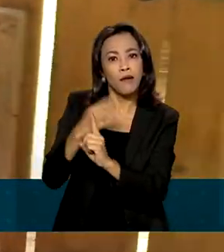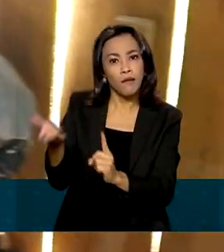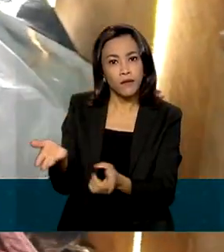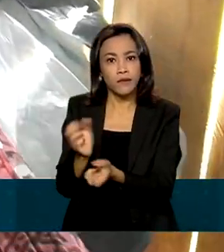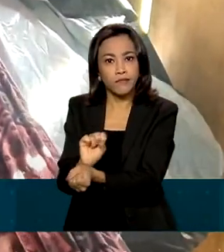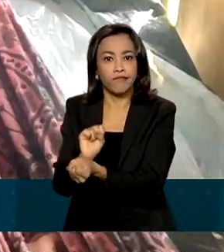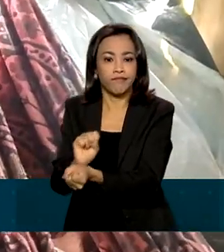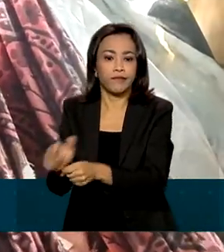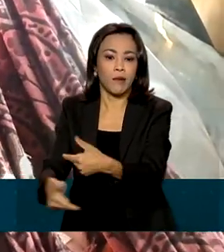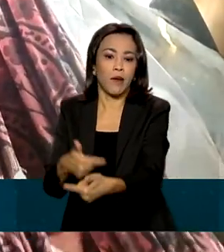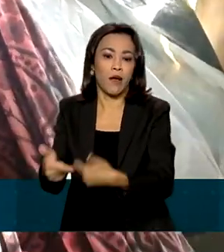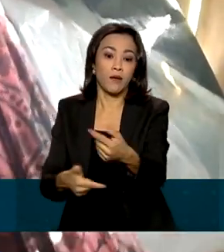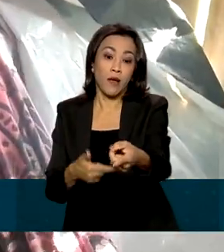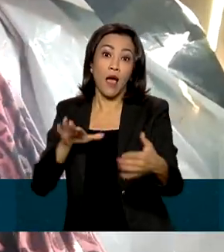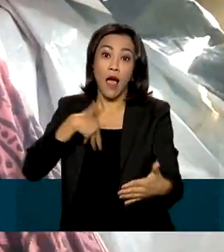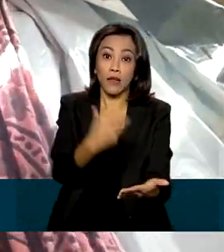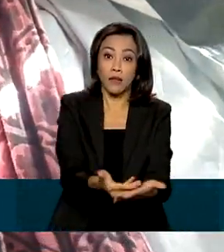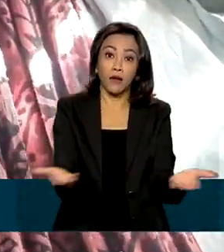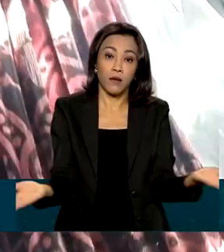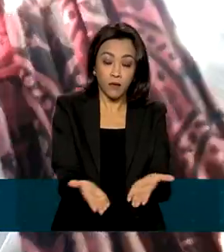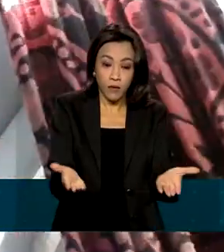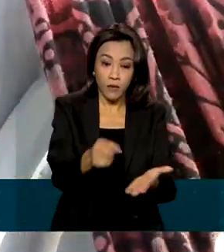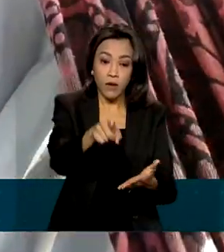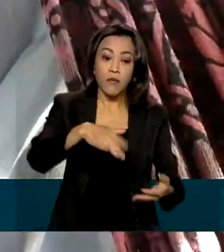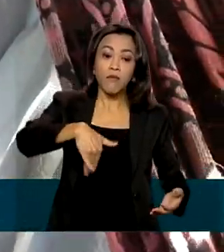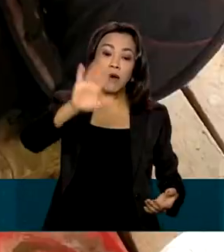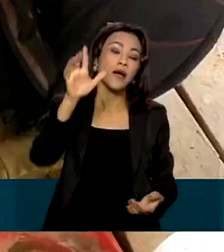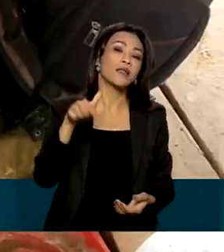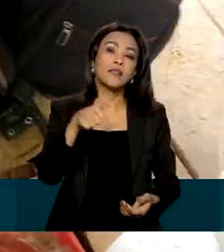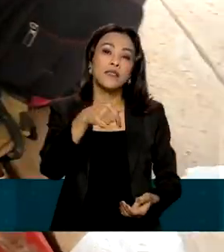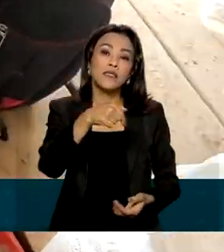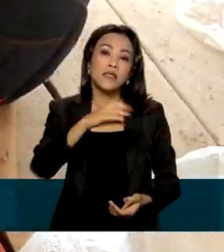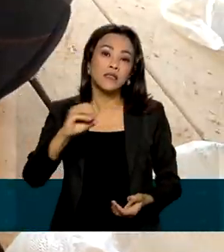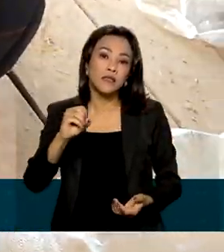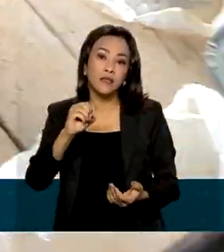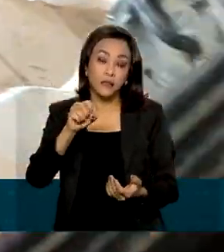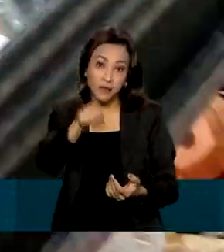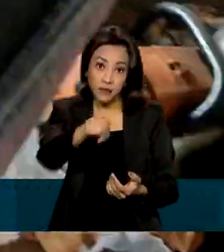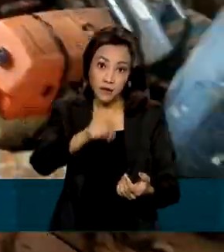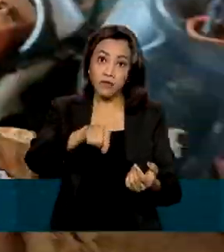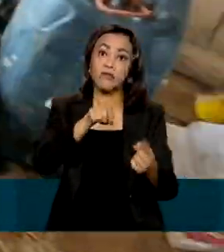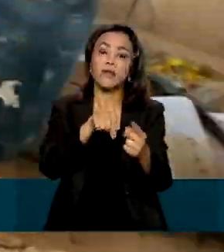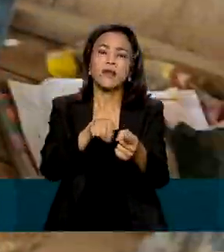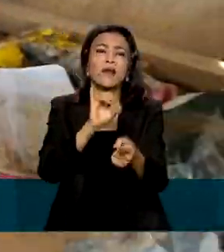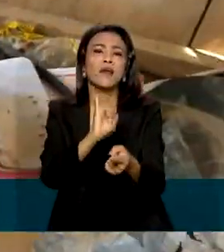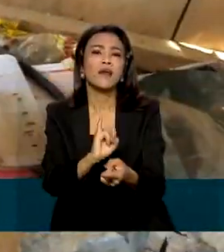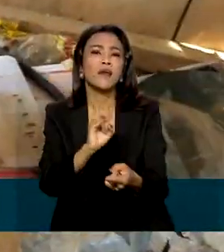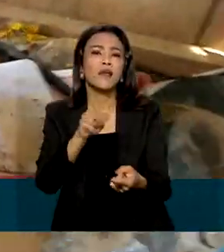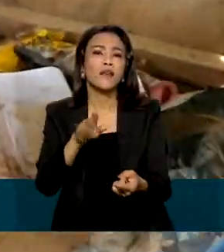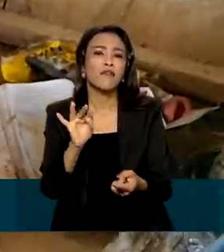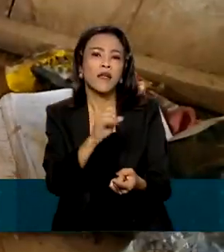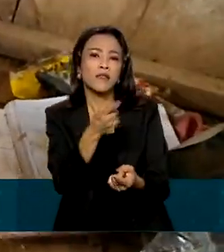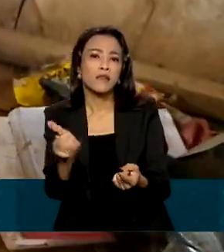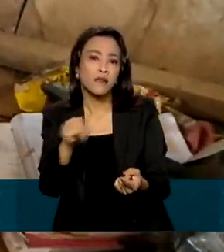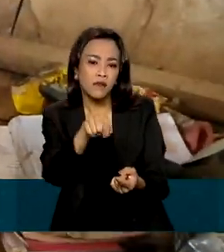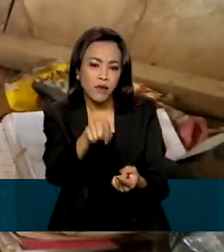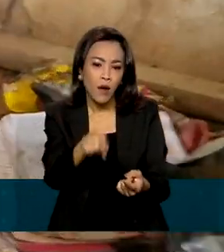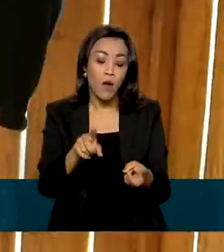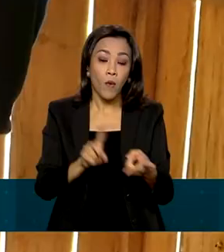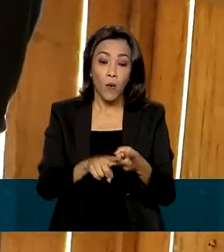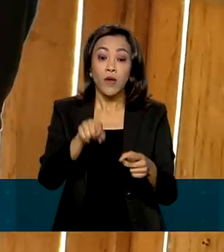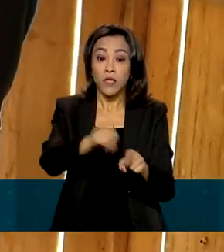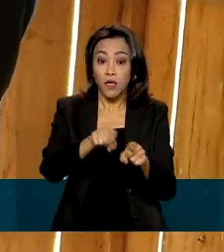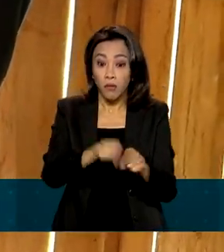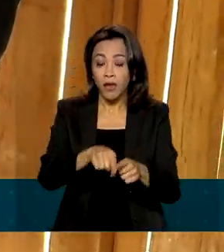Até agora, foram lavrados mais de 700 autos de infração pela Auditoria Fiscal do Trabalho e as verbas